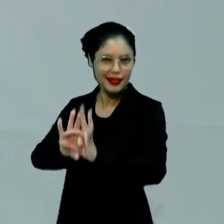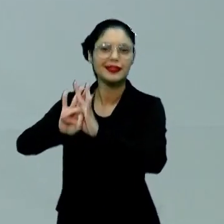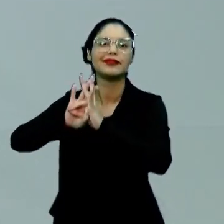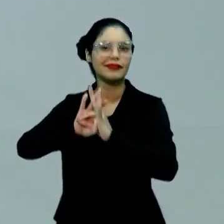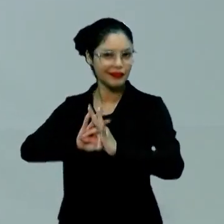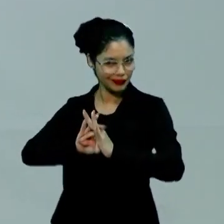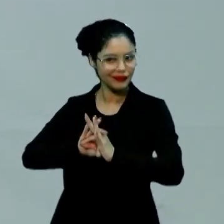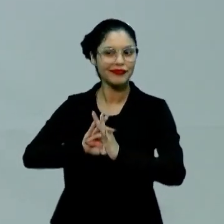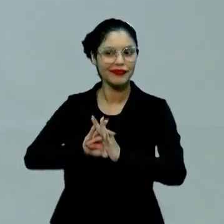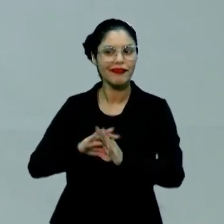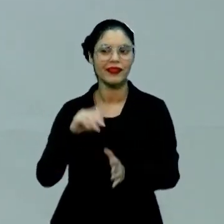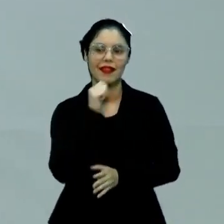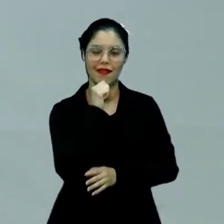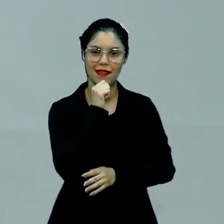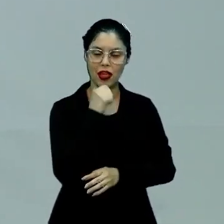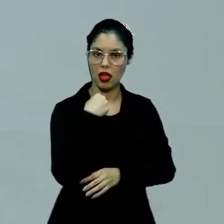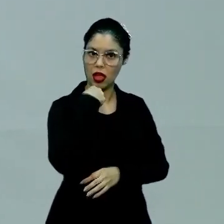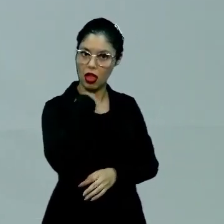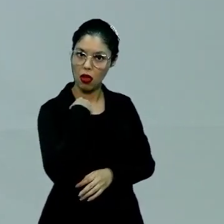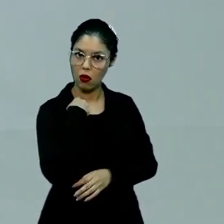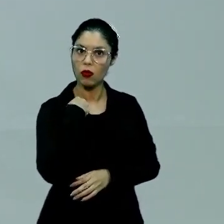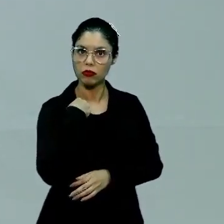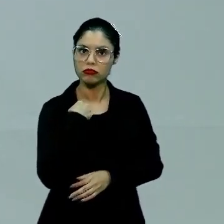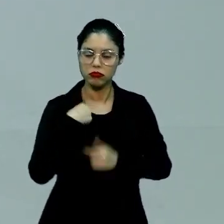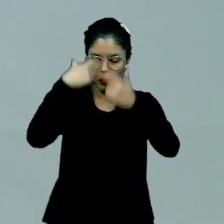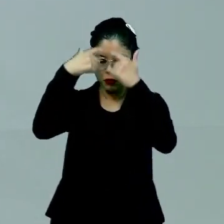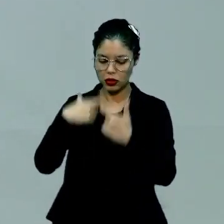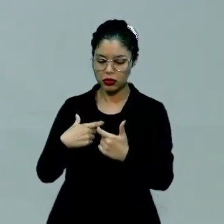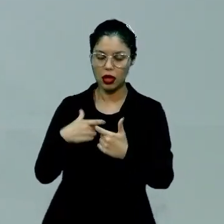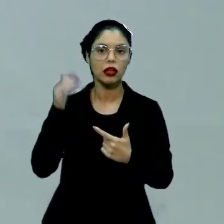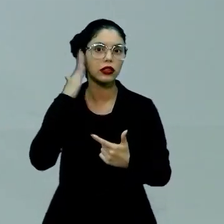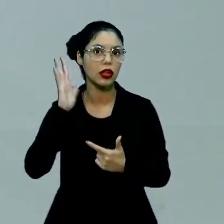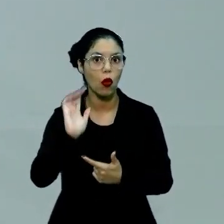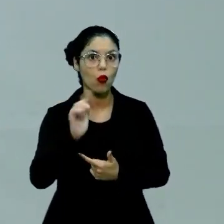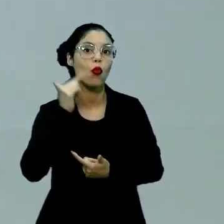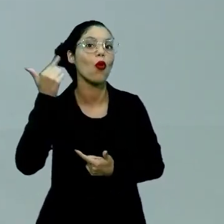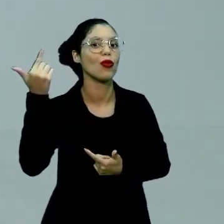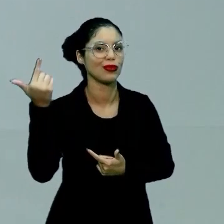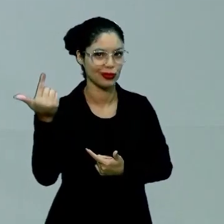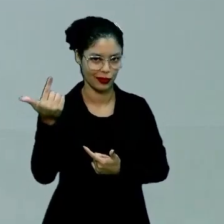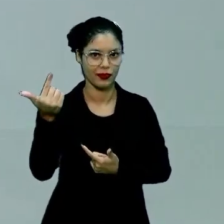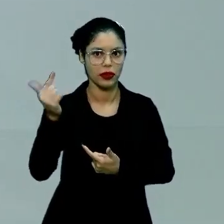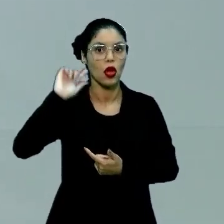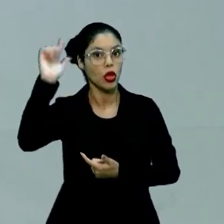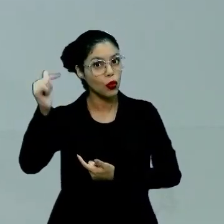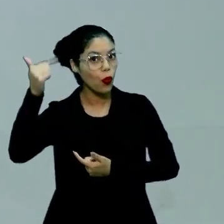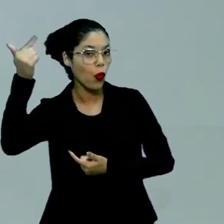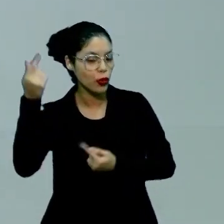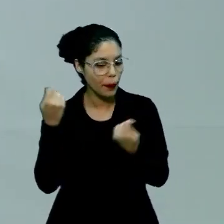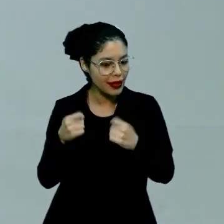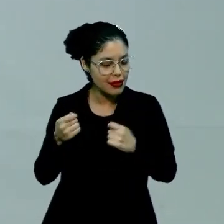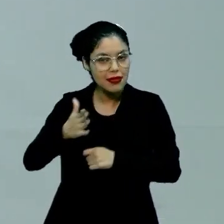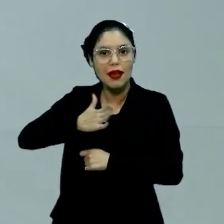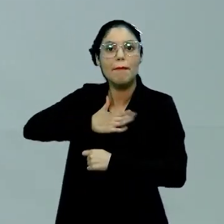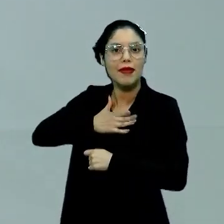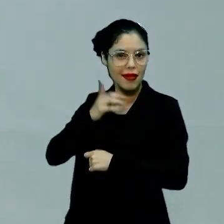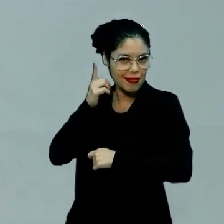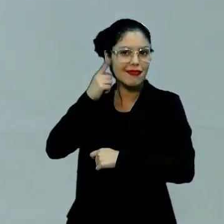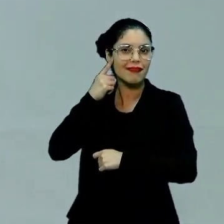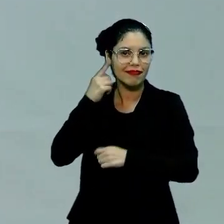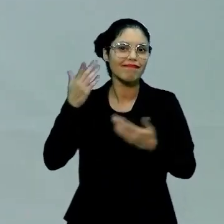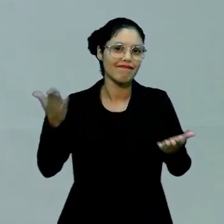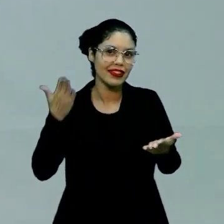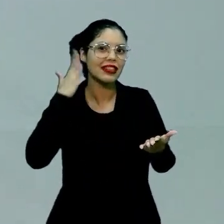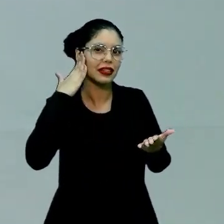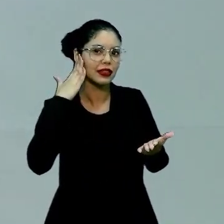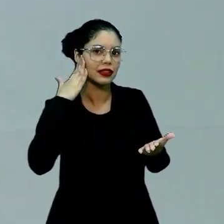a reciprocidade em que, para eu me definir, eu preciso compreender o outro e o outro, me compreendendo, ele compreende a si mesmo.